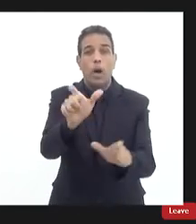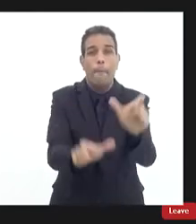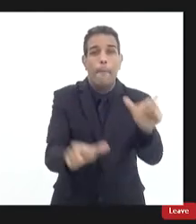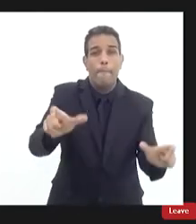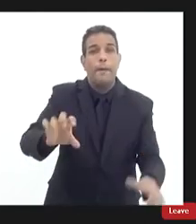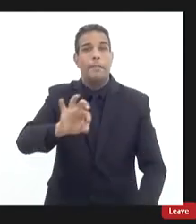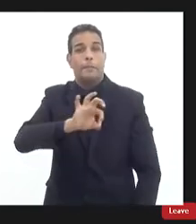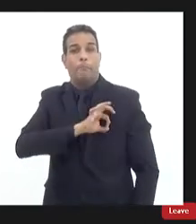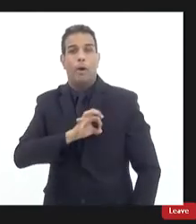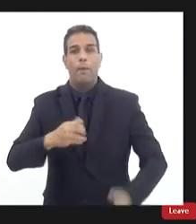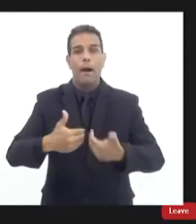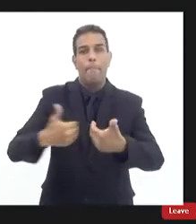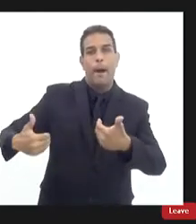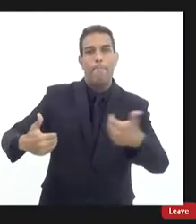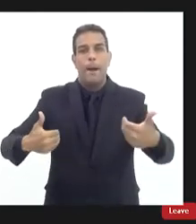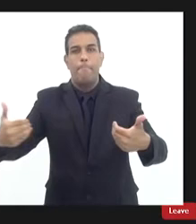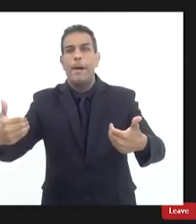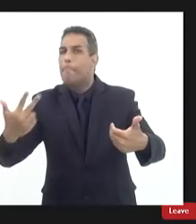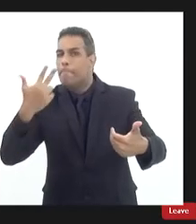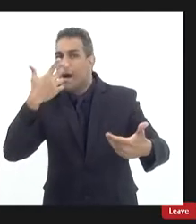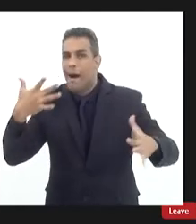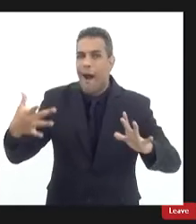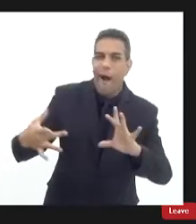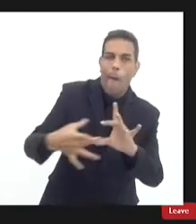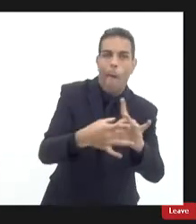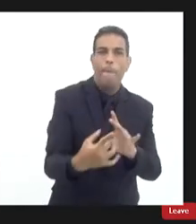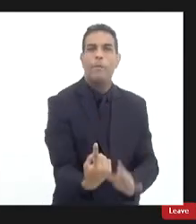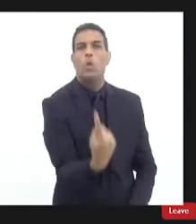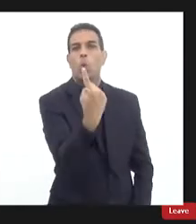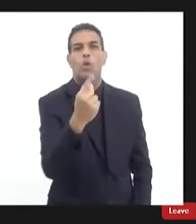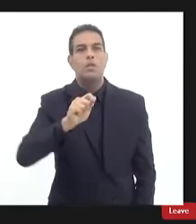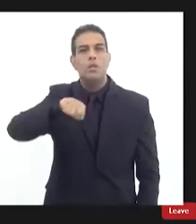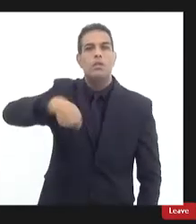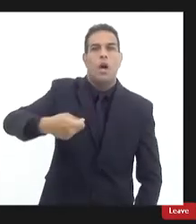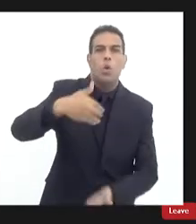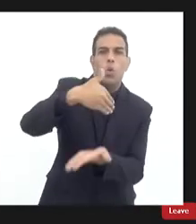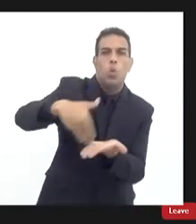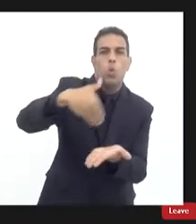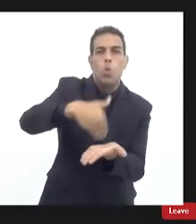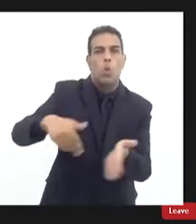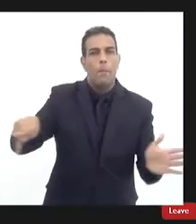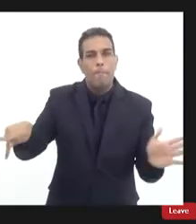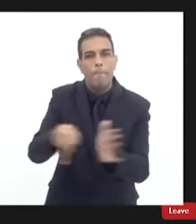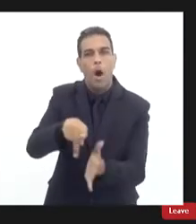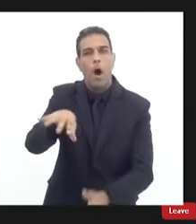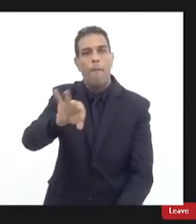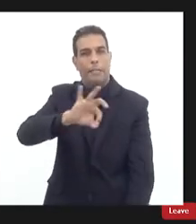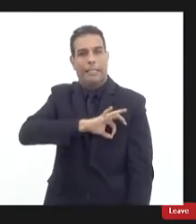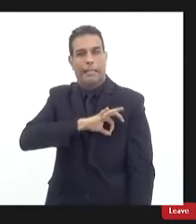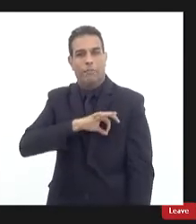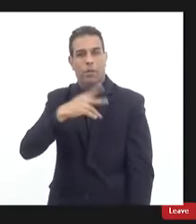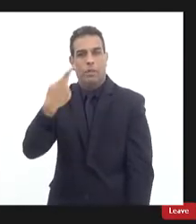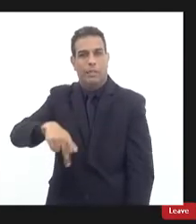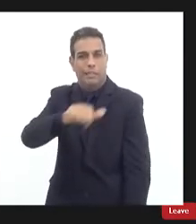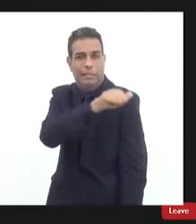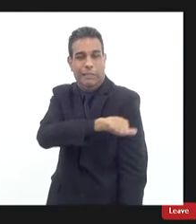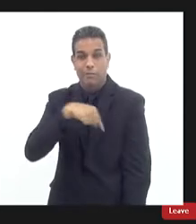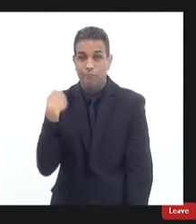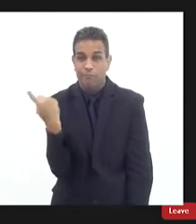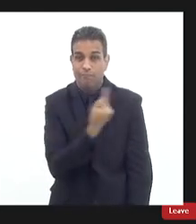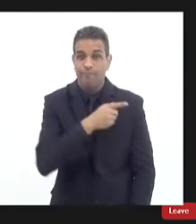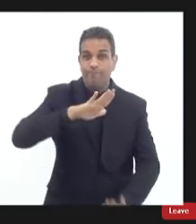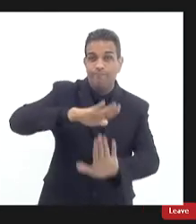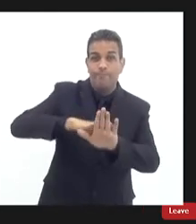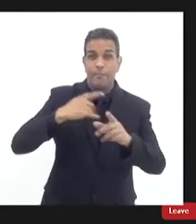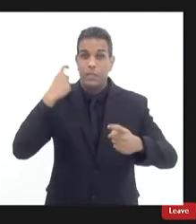isolada que a gente quer condensar lá no único escritório lá de planejamento da nossa corporação e essas preocupações também